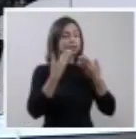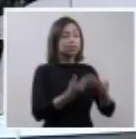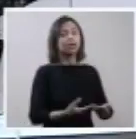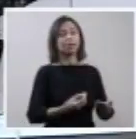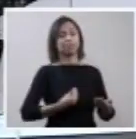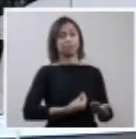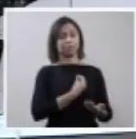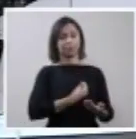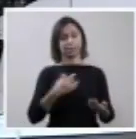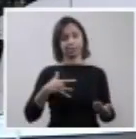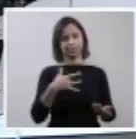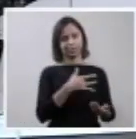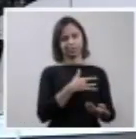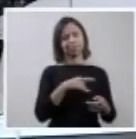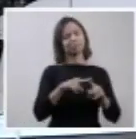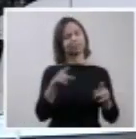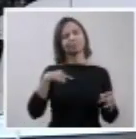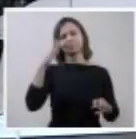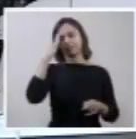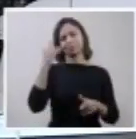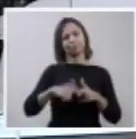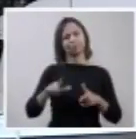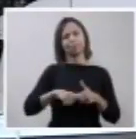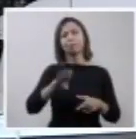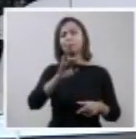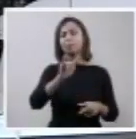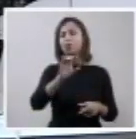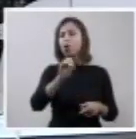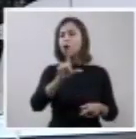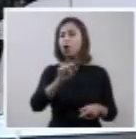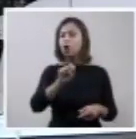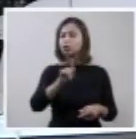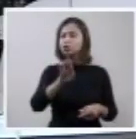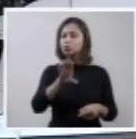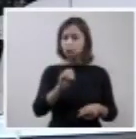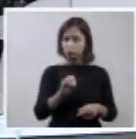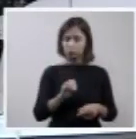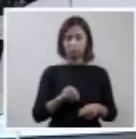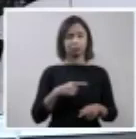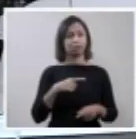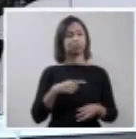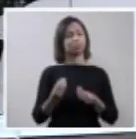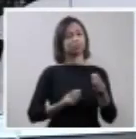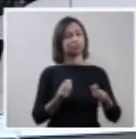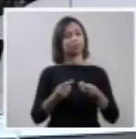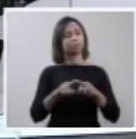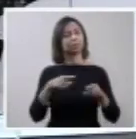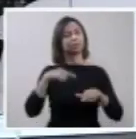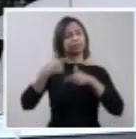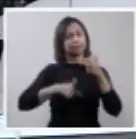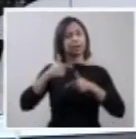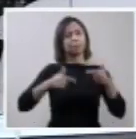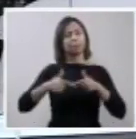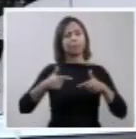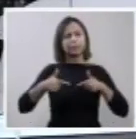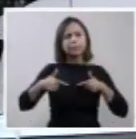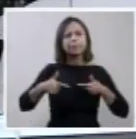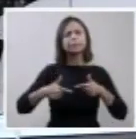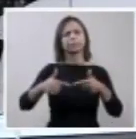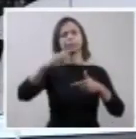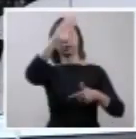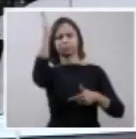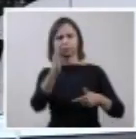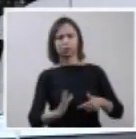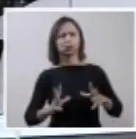meramente biológico, como sabemos. A tarefa de trabalhar por uma sociedade composta por brasileiros saudáveis, física